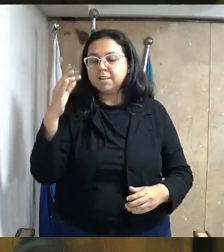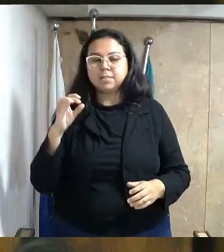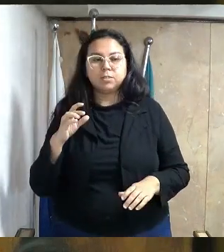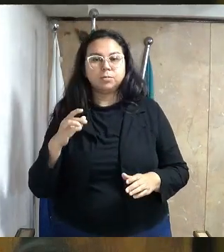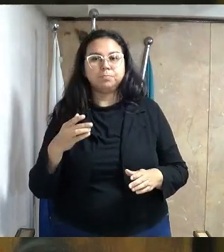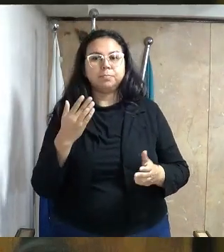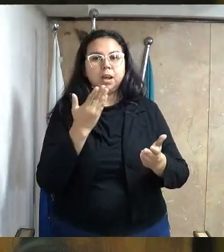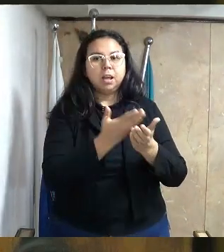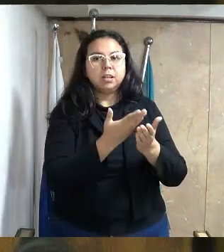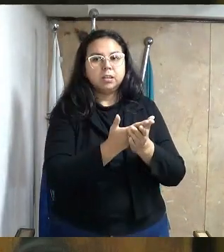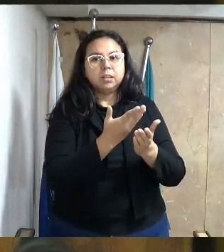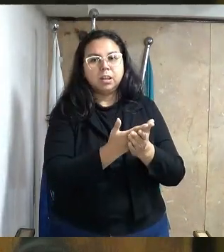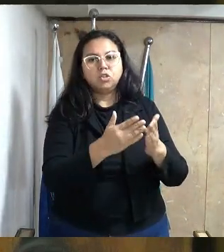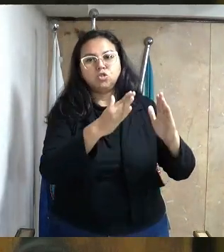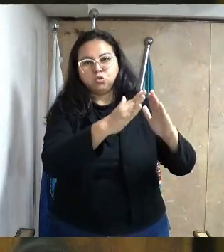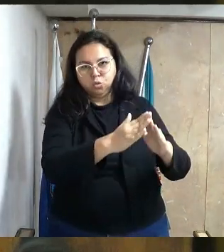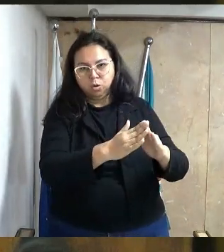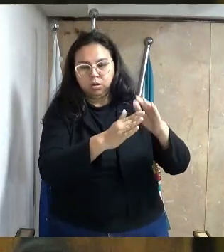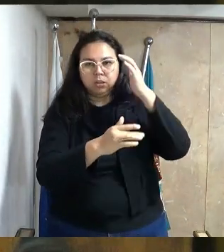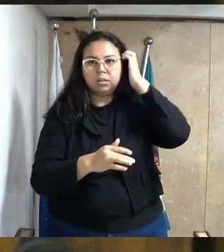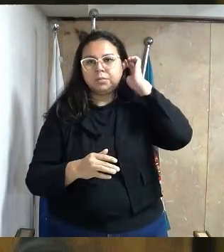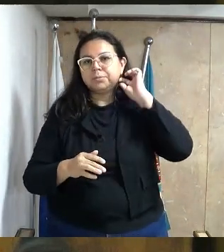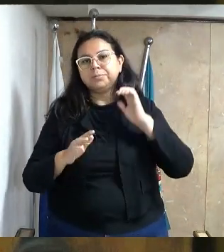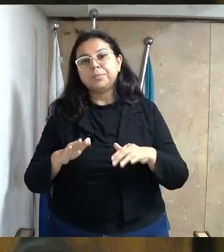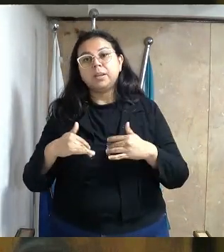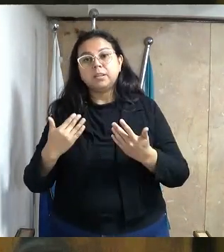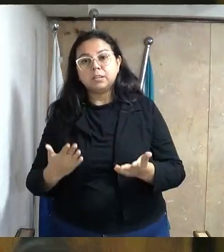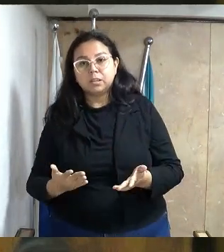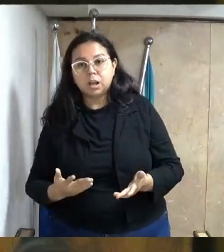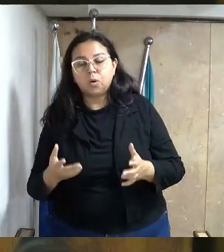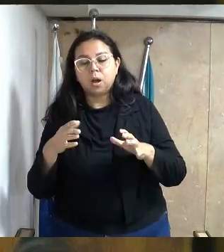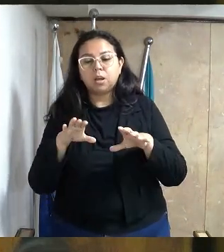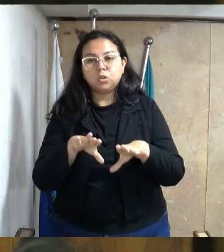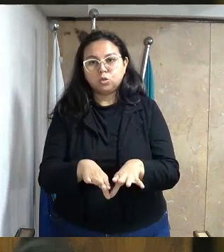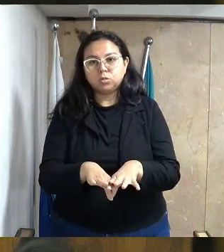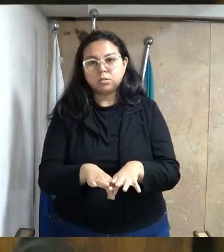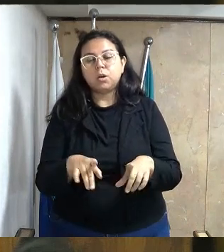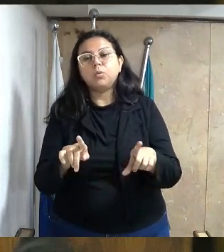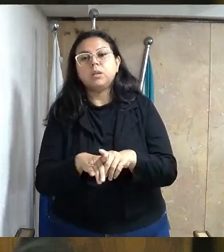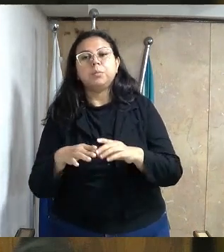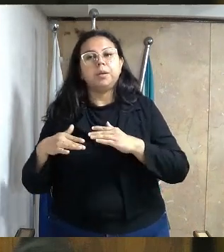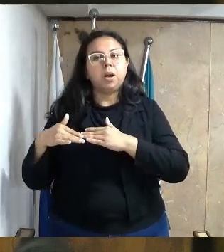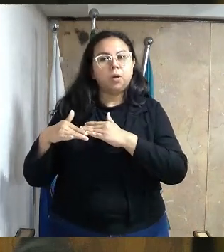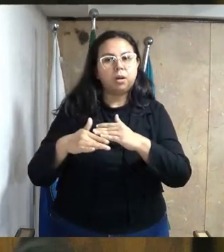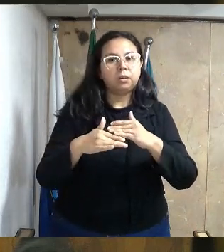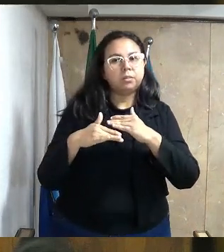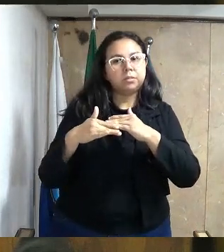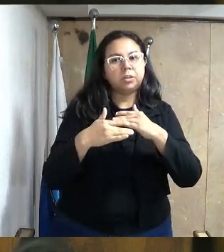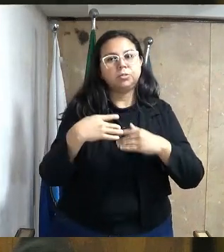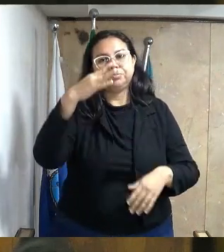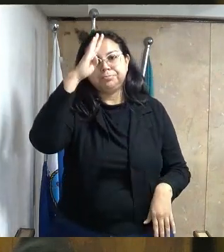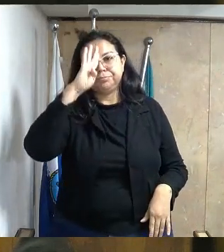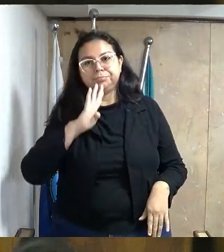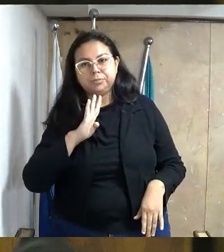em que estão matriculados, promovendo assim a inclusão e a igualdade de oportunidades.